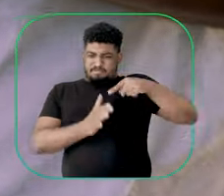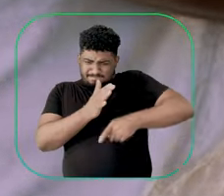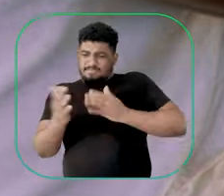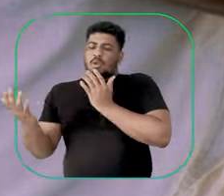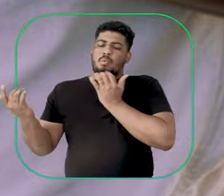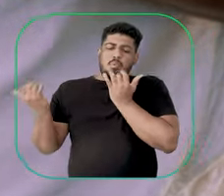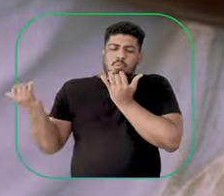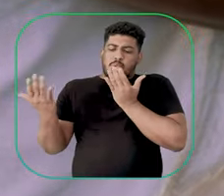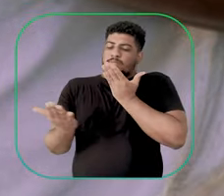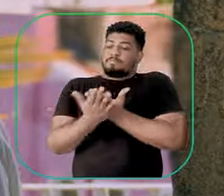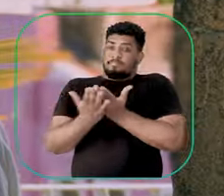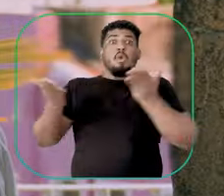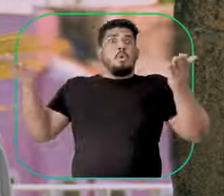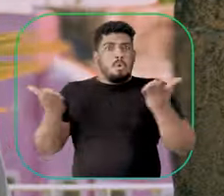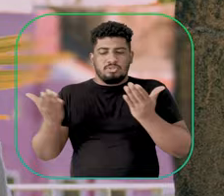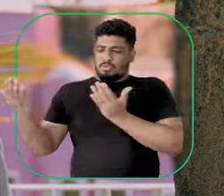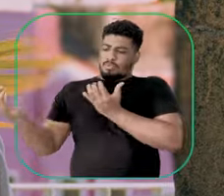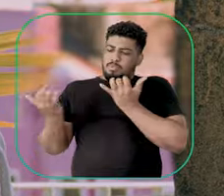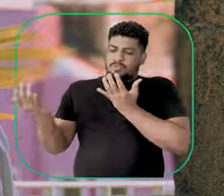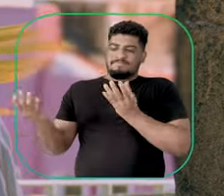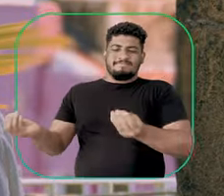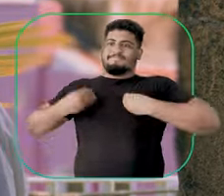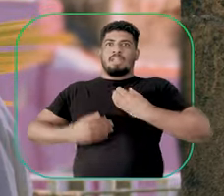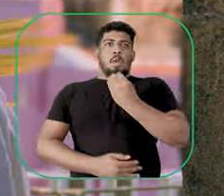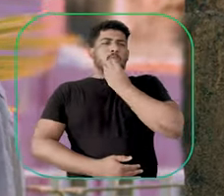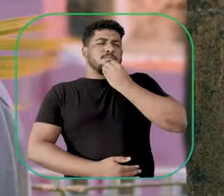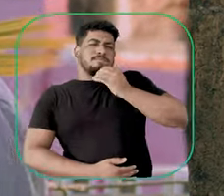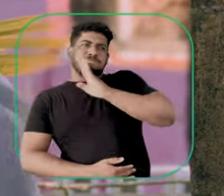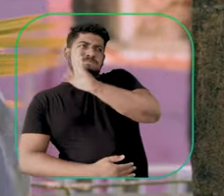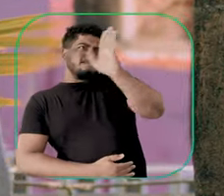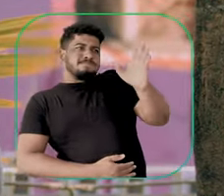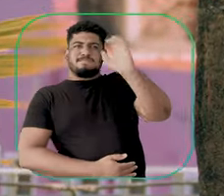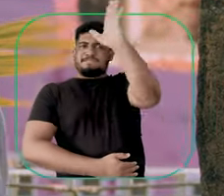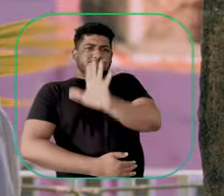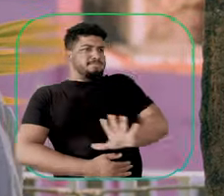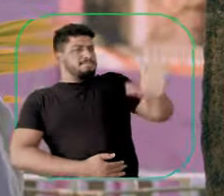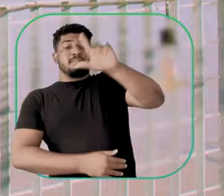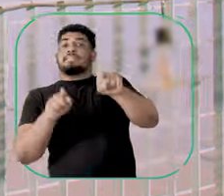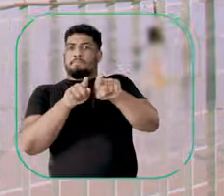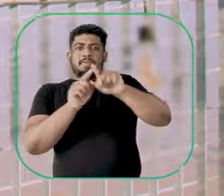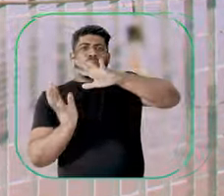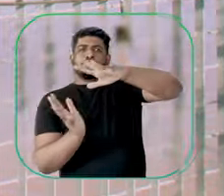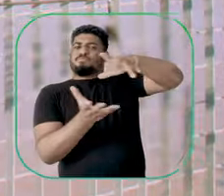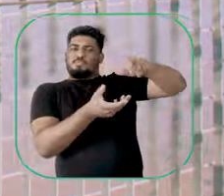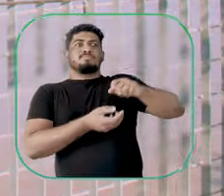anos. E hoje, esse instrumento aqui me leva para diversos lugares do Brasil e do mundo.